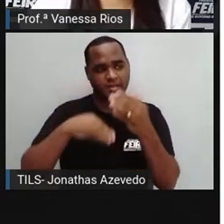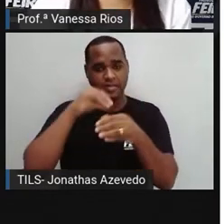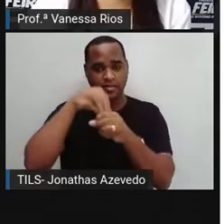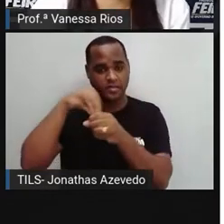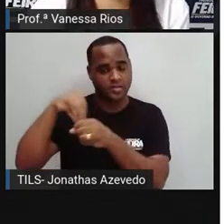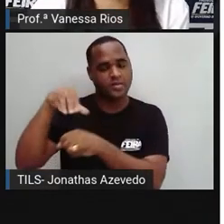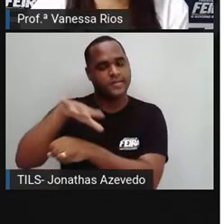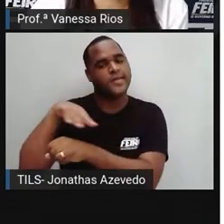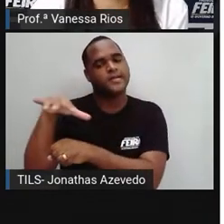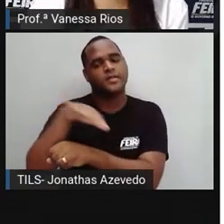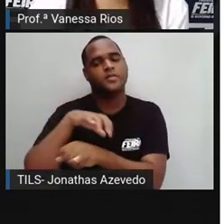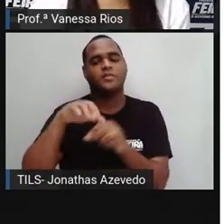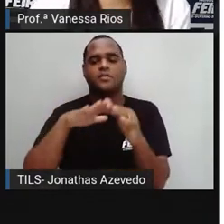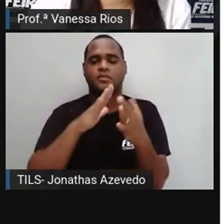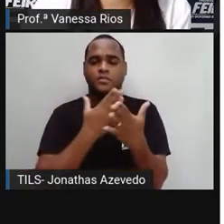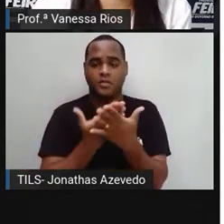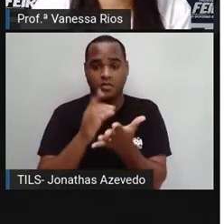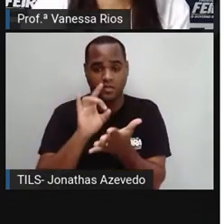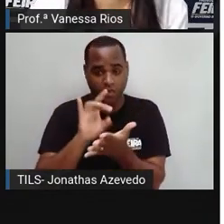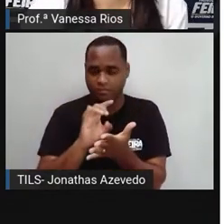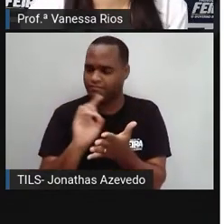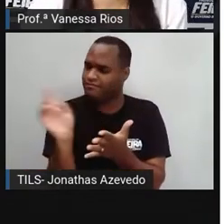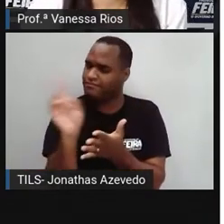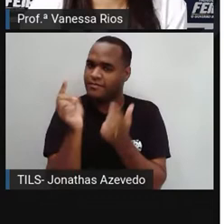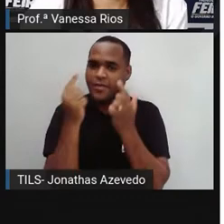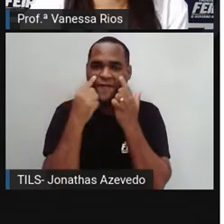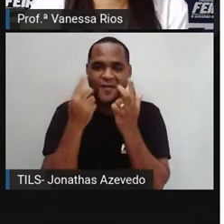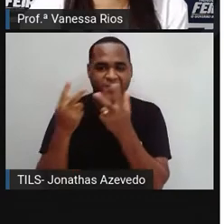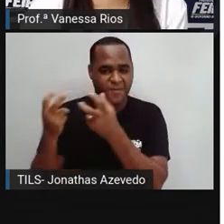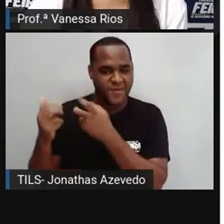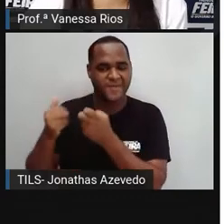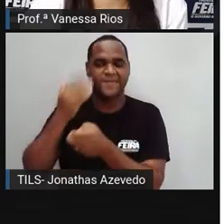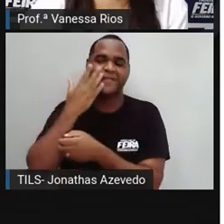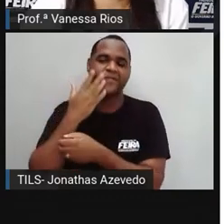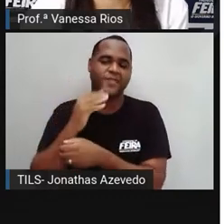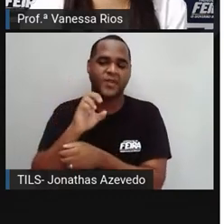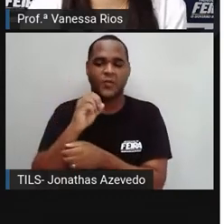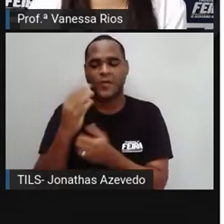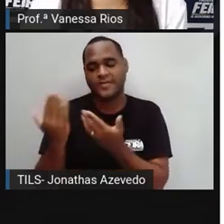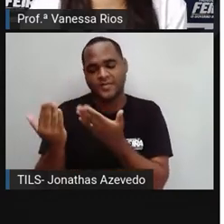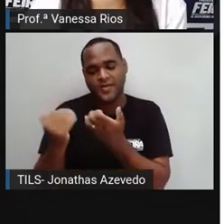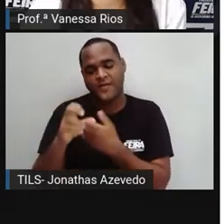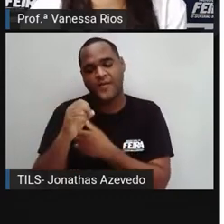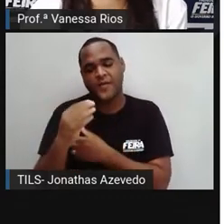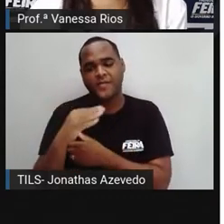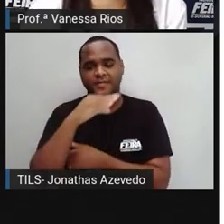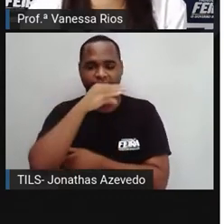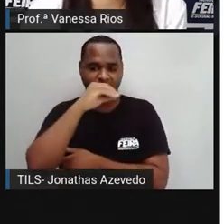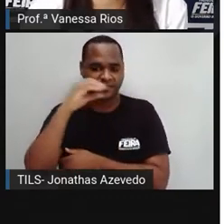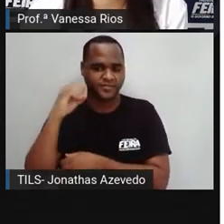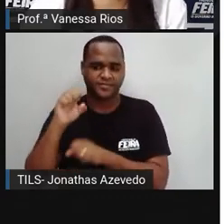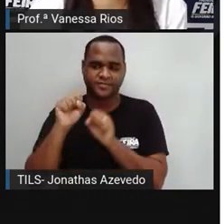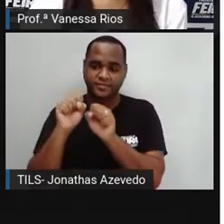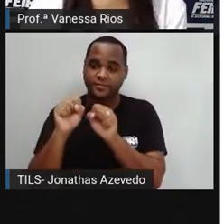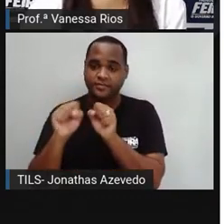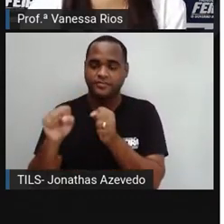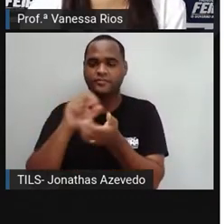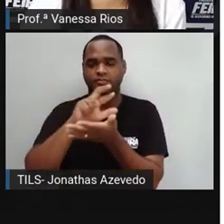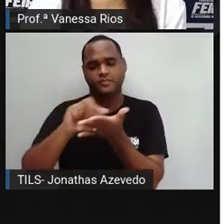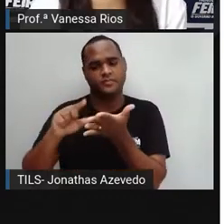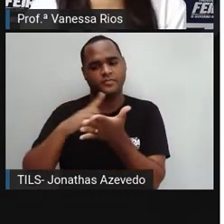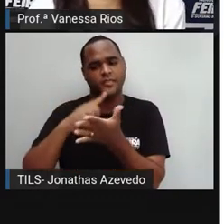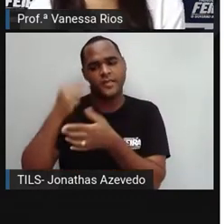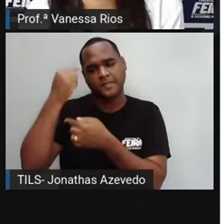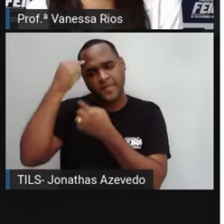espaços escolares. Por perceber que crianças, que jovens, que adolescentes possuem, sim, muitas